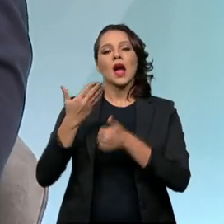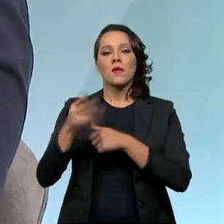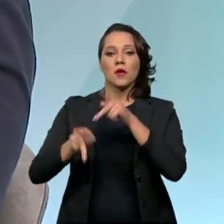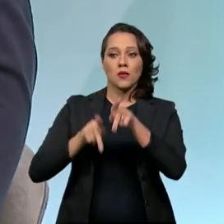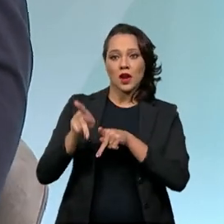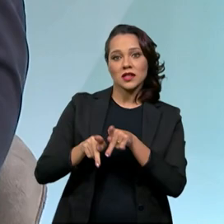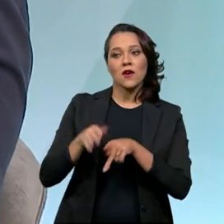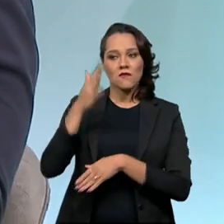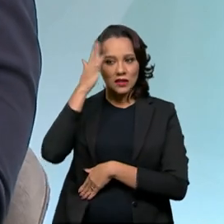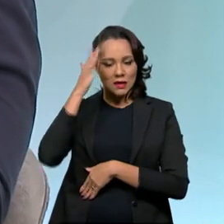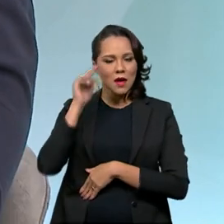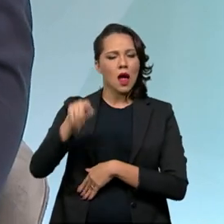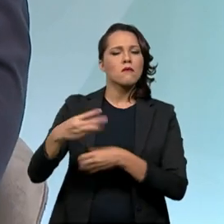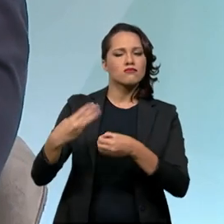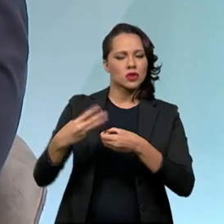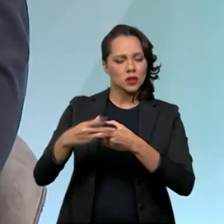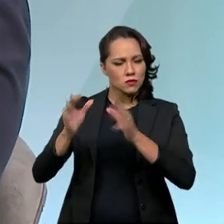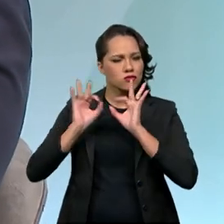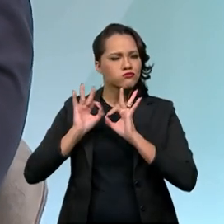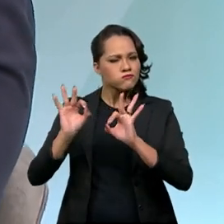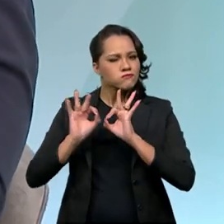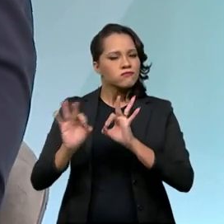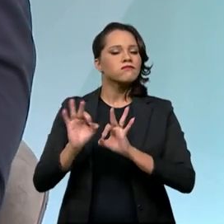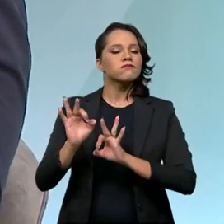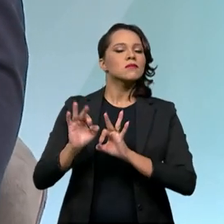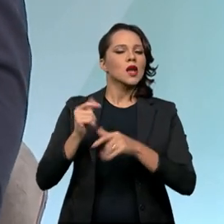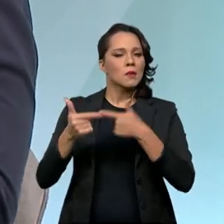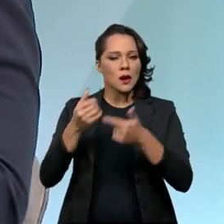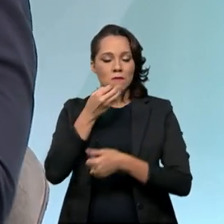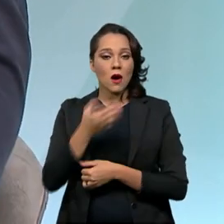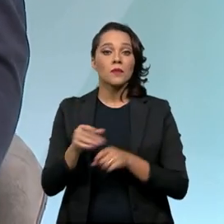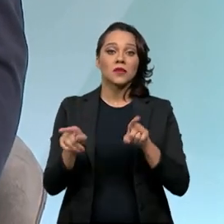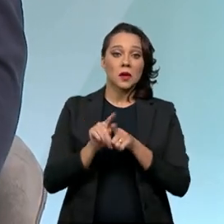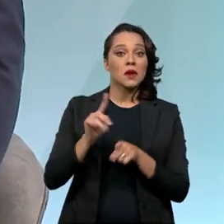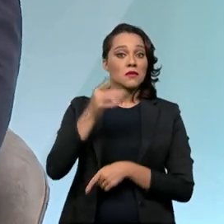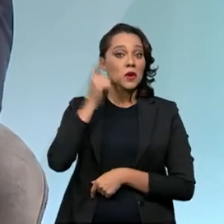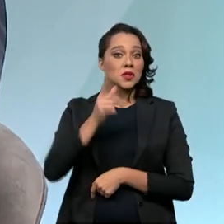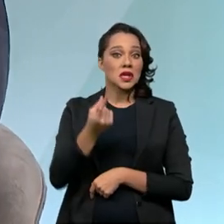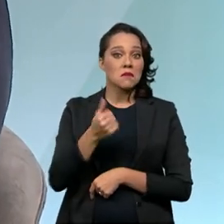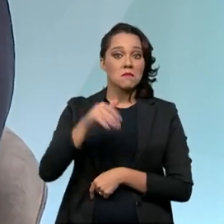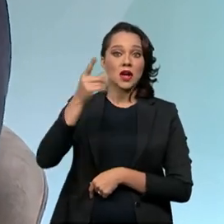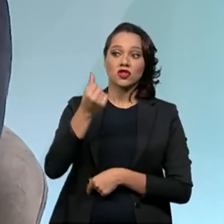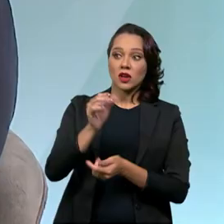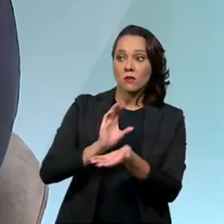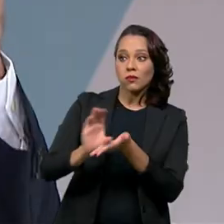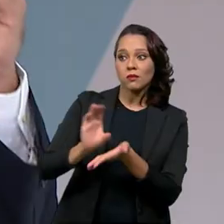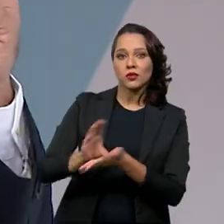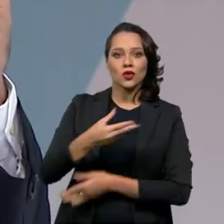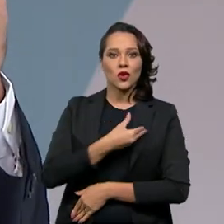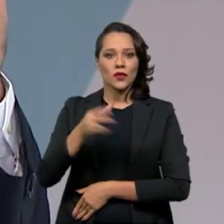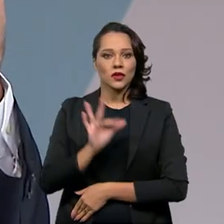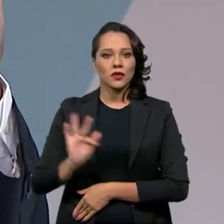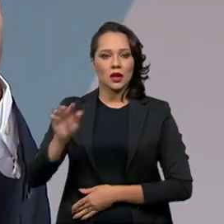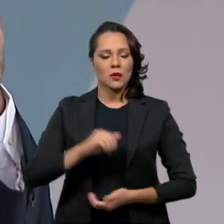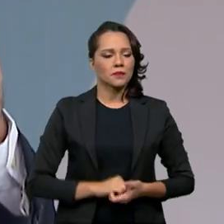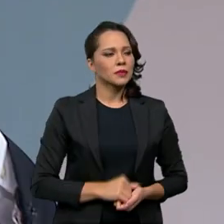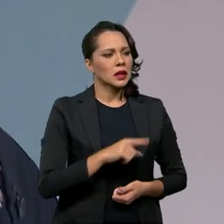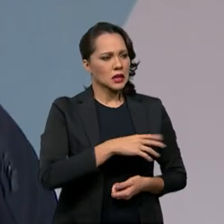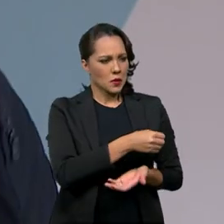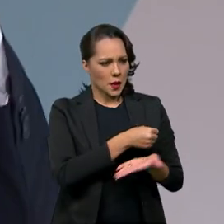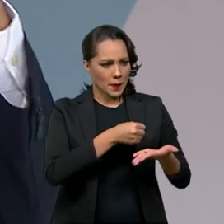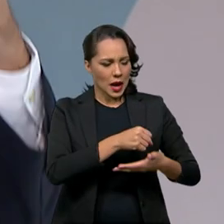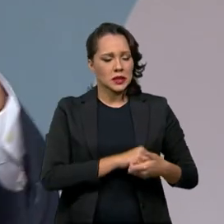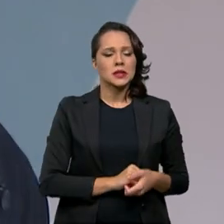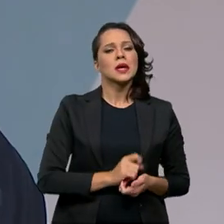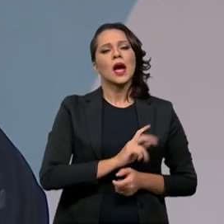população vai saber que o município está performando bem, mas, principalmente, porque eles vão receber mais recursos do governo federal. Tem um piso e, daí,